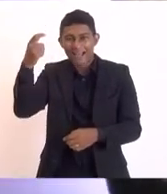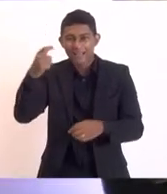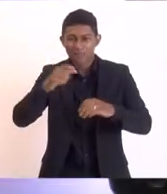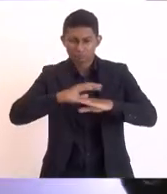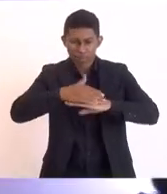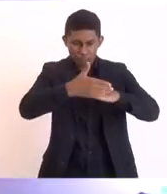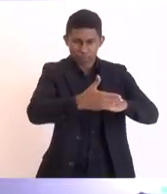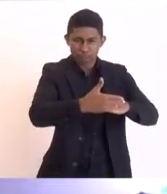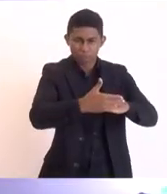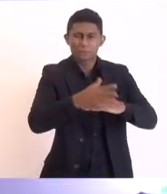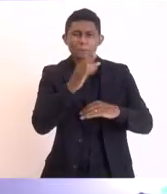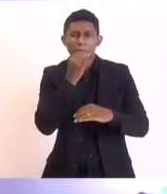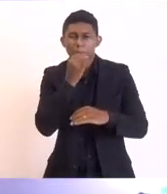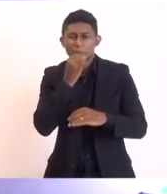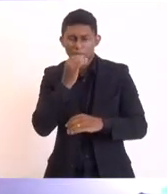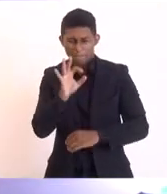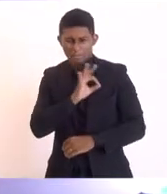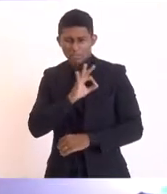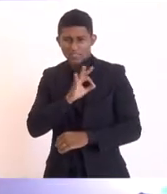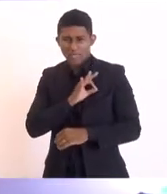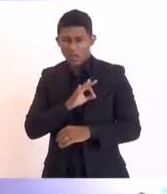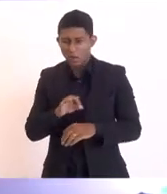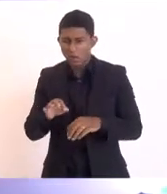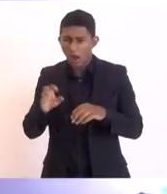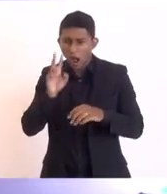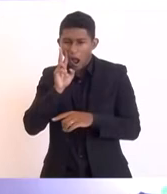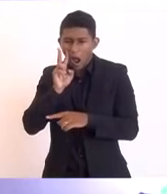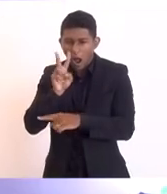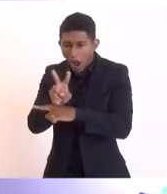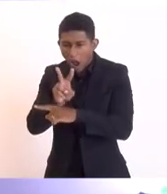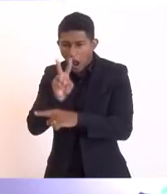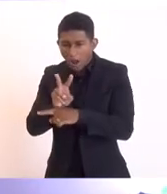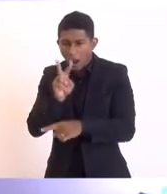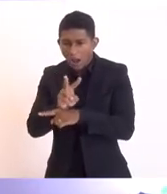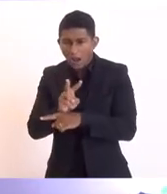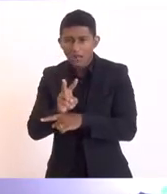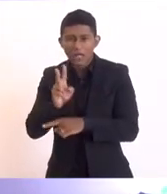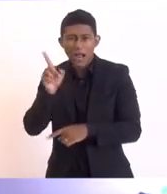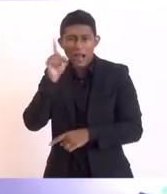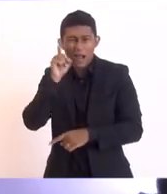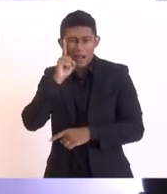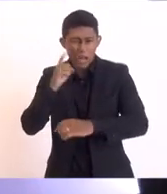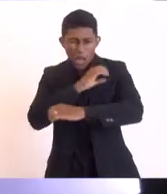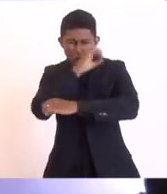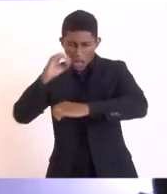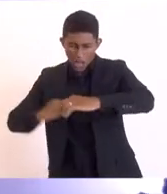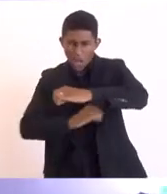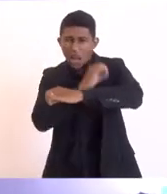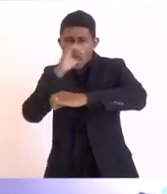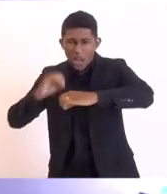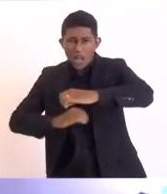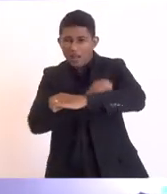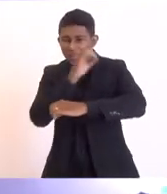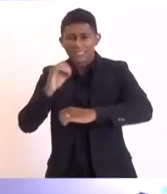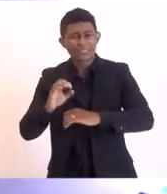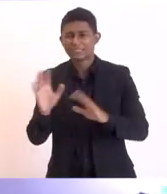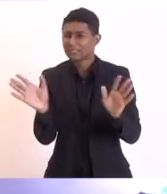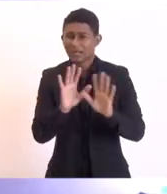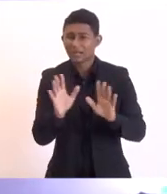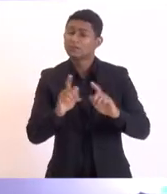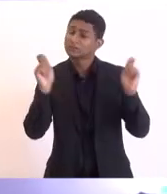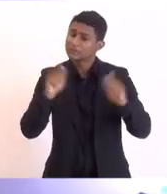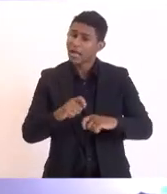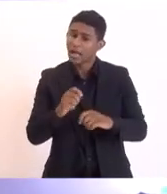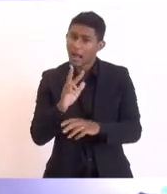olhando a câmara ver o que está acontecendo a gente precisa por trás de tecnologia de ciência de conhecimento para que essas